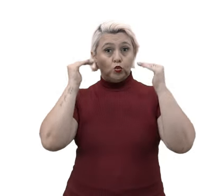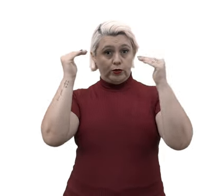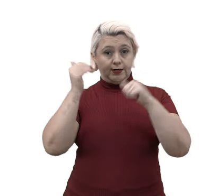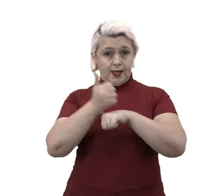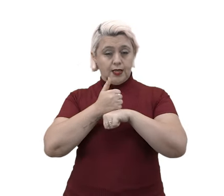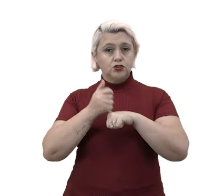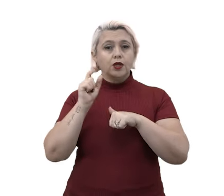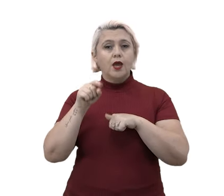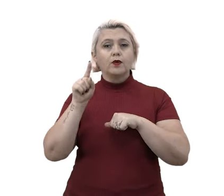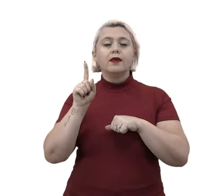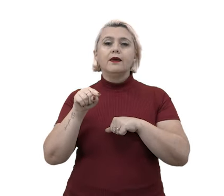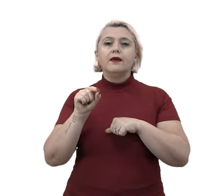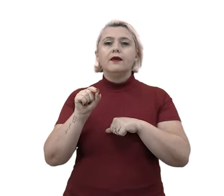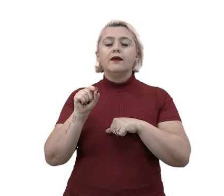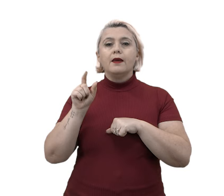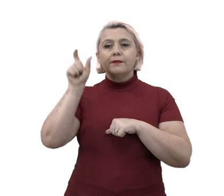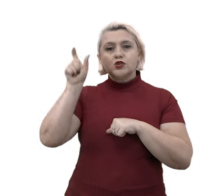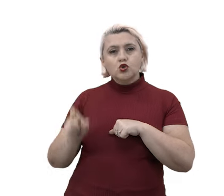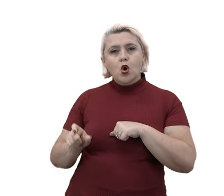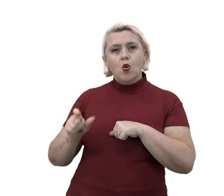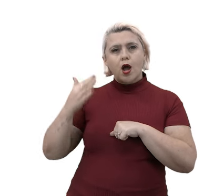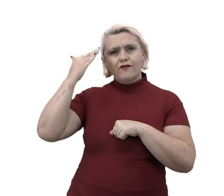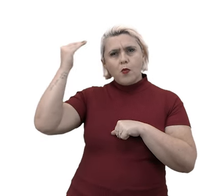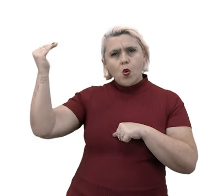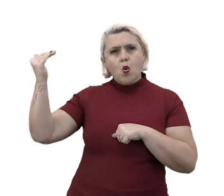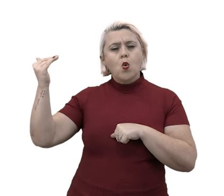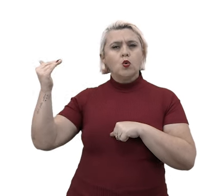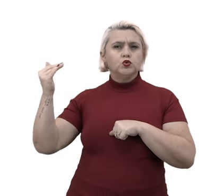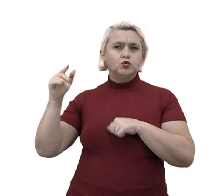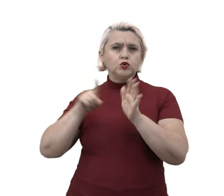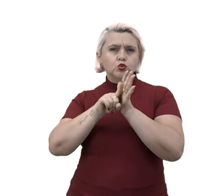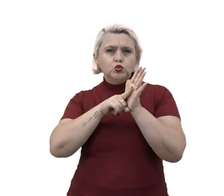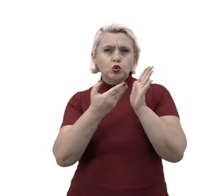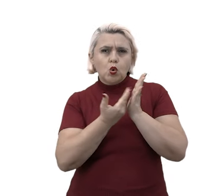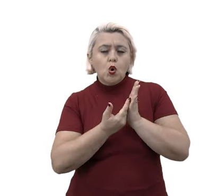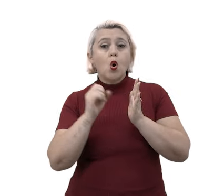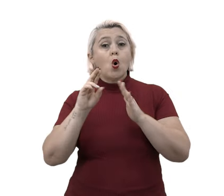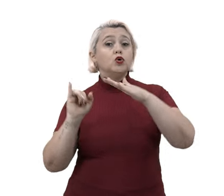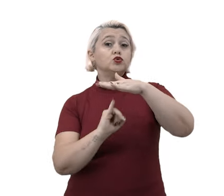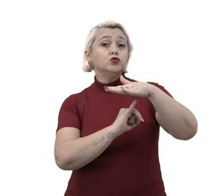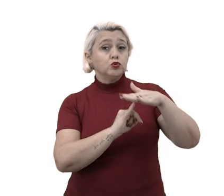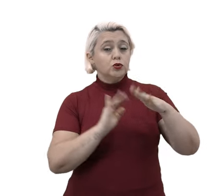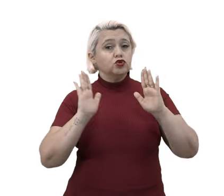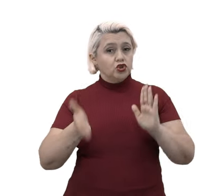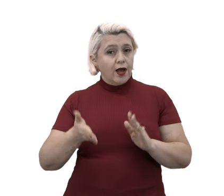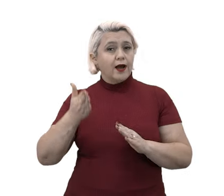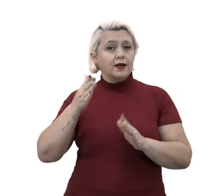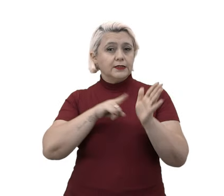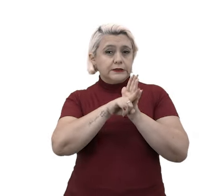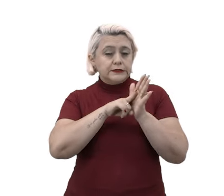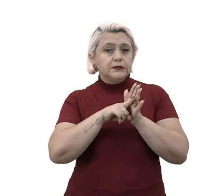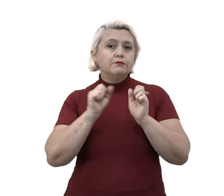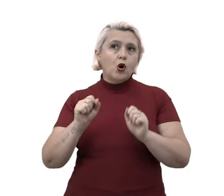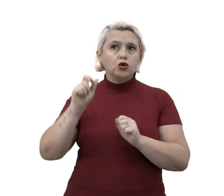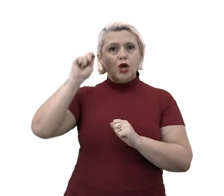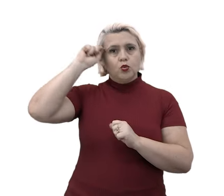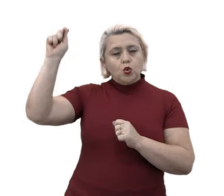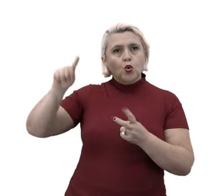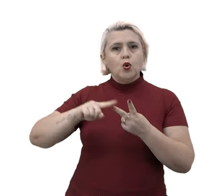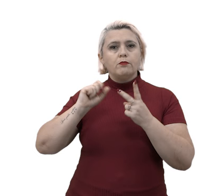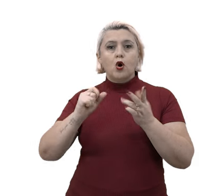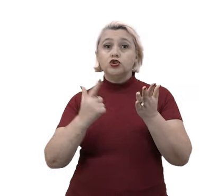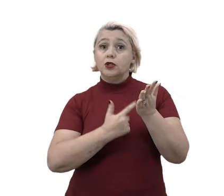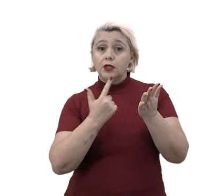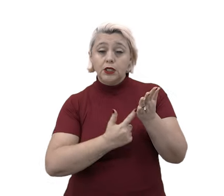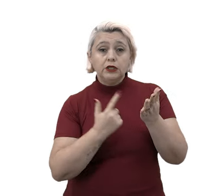Argumento de autoridade baseia-se na citação de especialistas ou instituições reconhecidas no assunto. Pode ser um